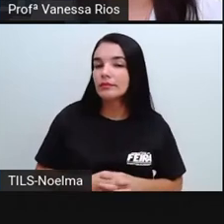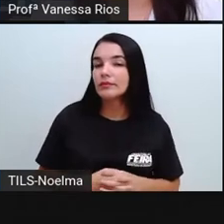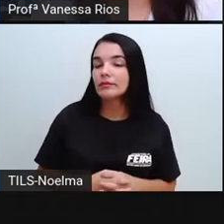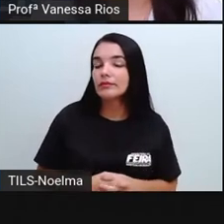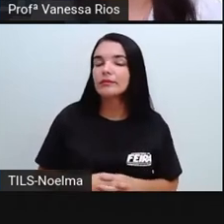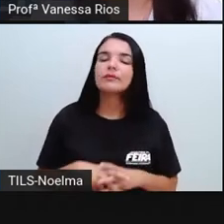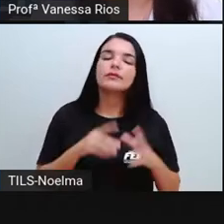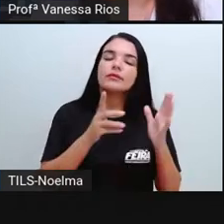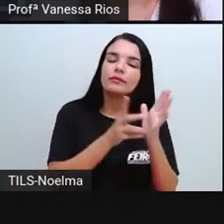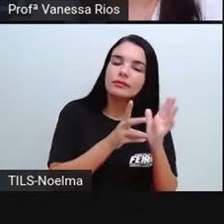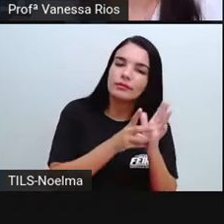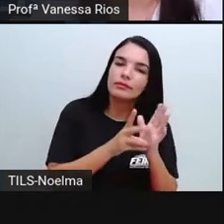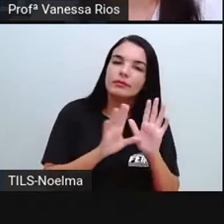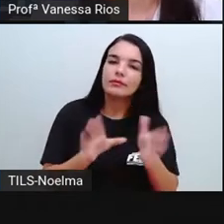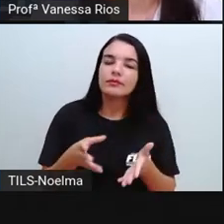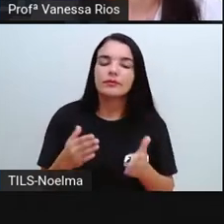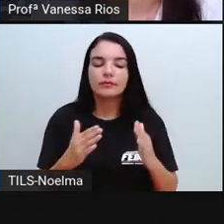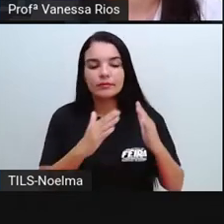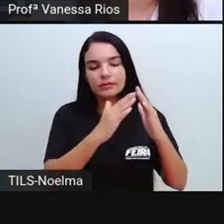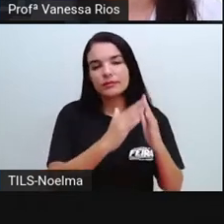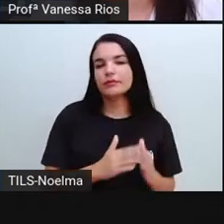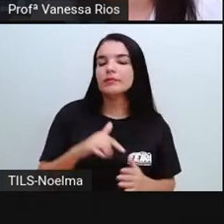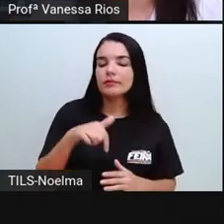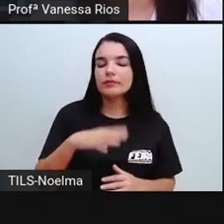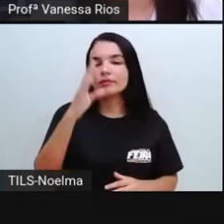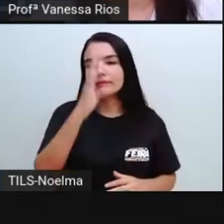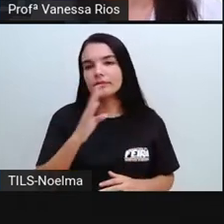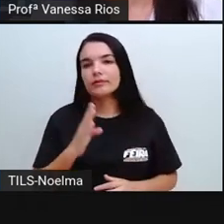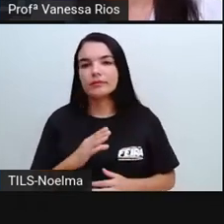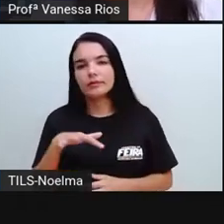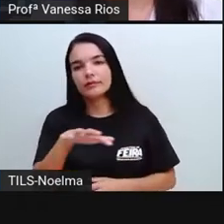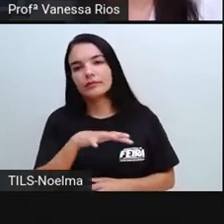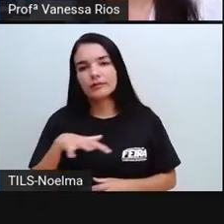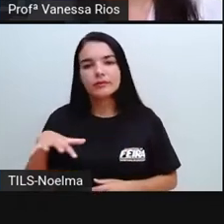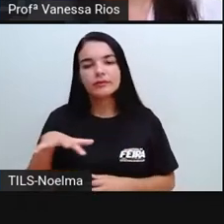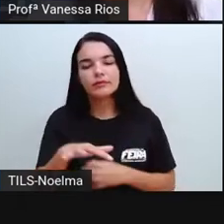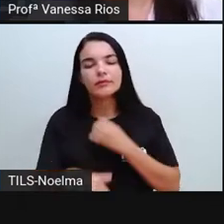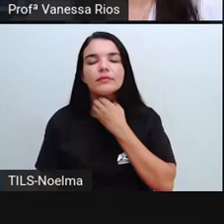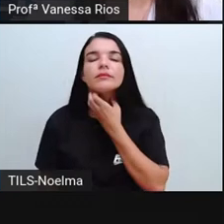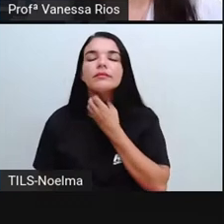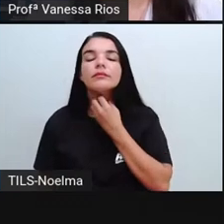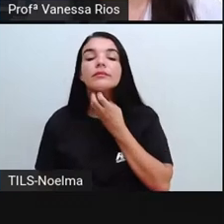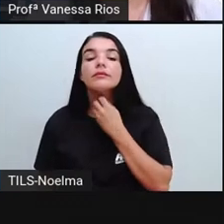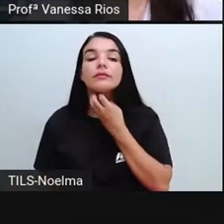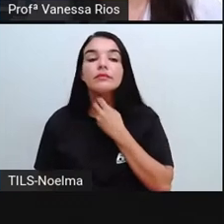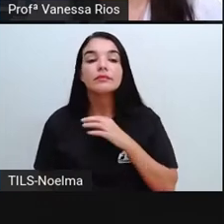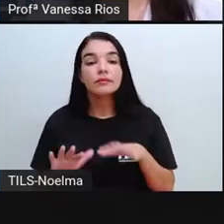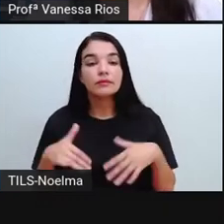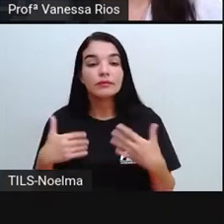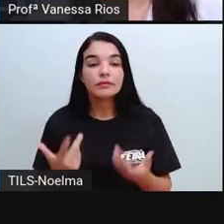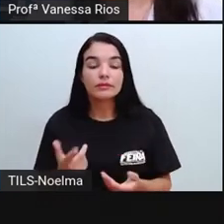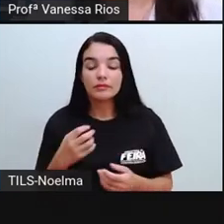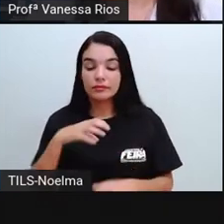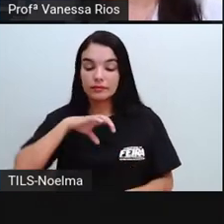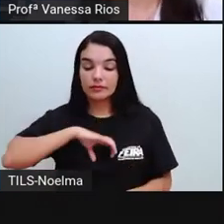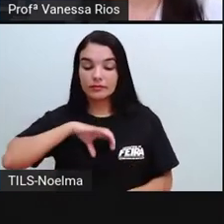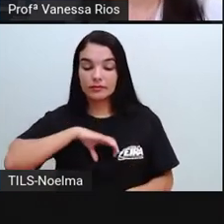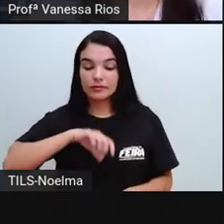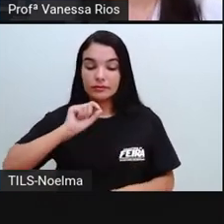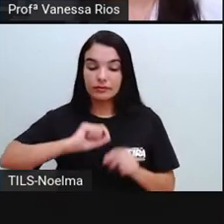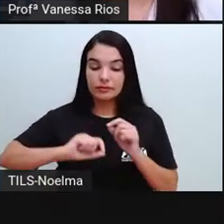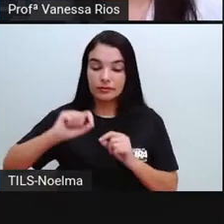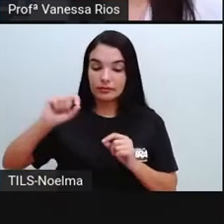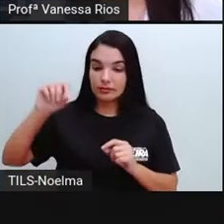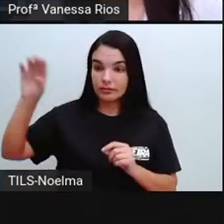eram justamente aqueles que já moravam neste território. E aí, lógico que os portugueses trazem aí, né?